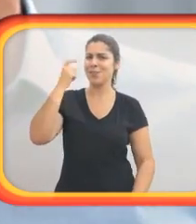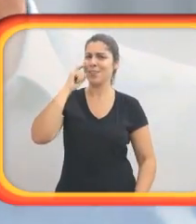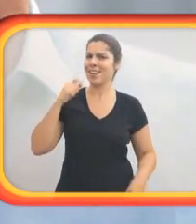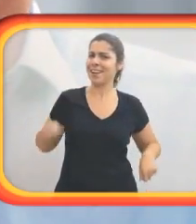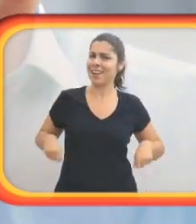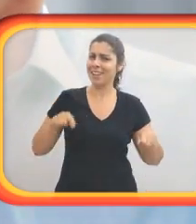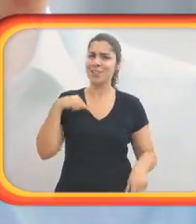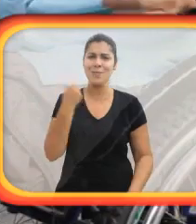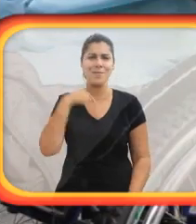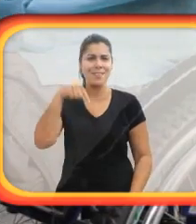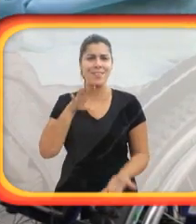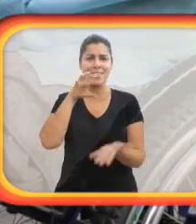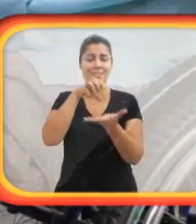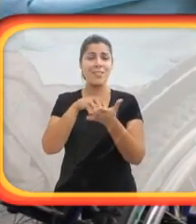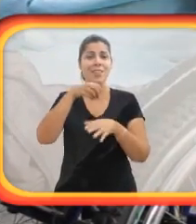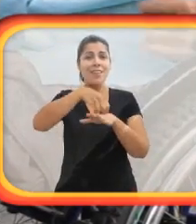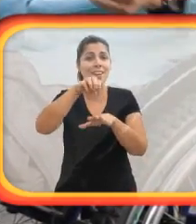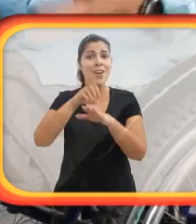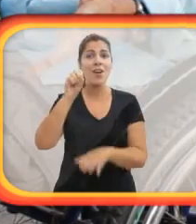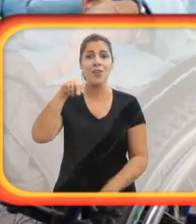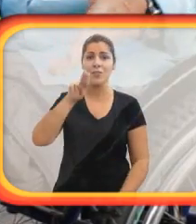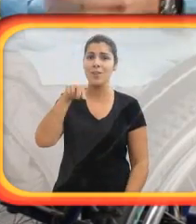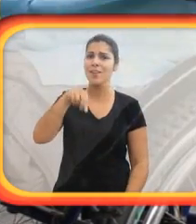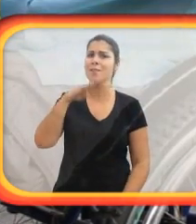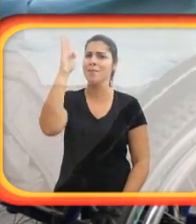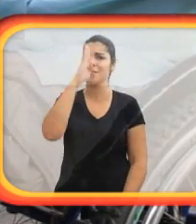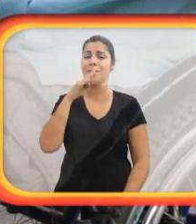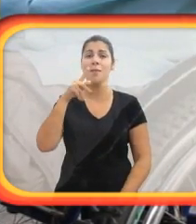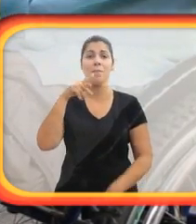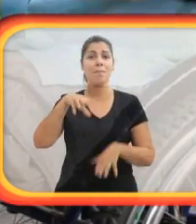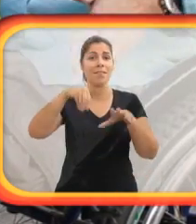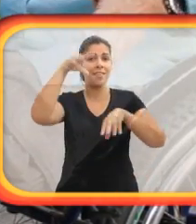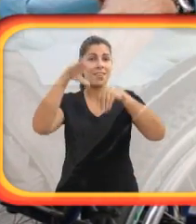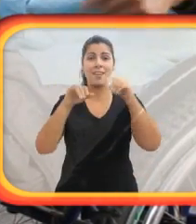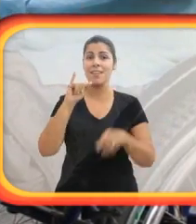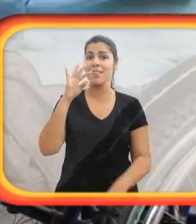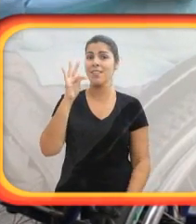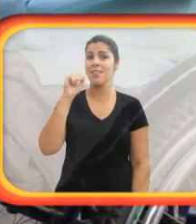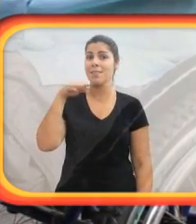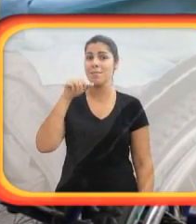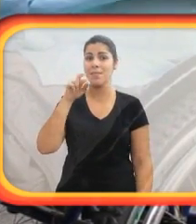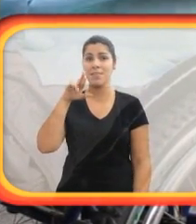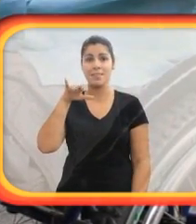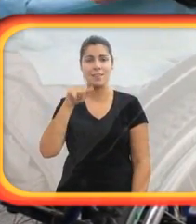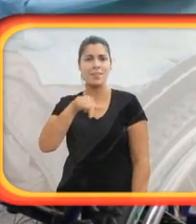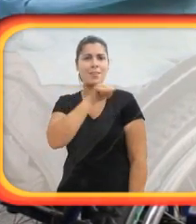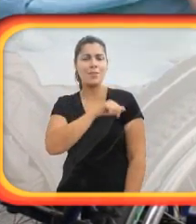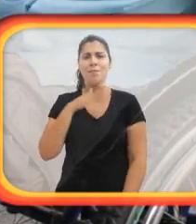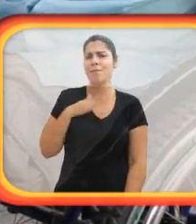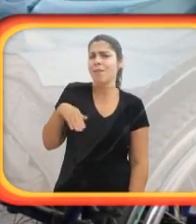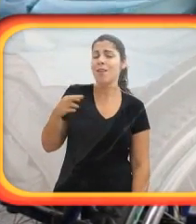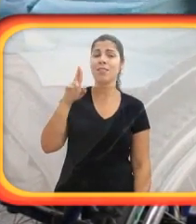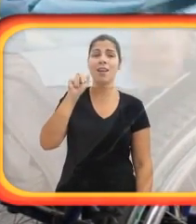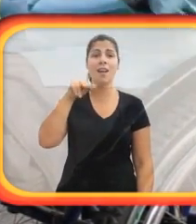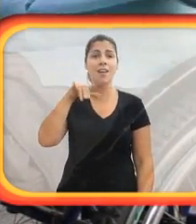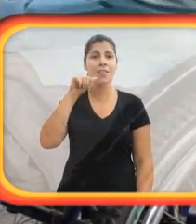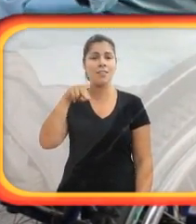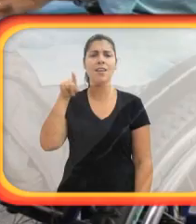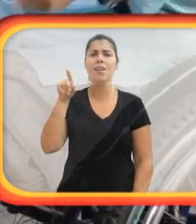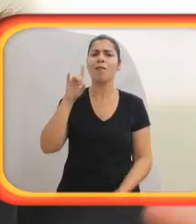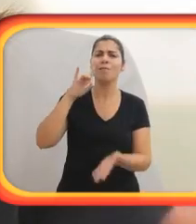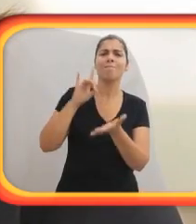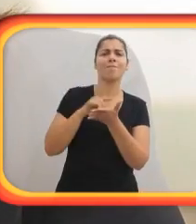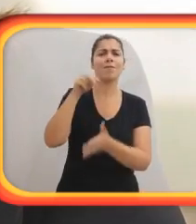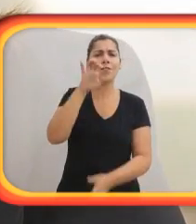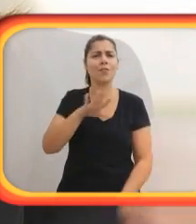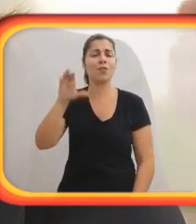Zé Luiz Pacheco Cadeirante. Estamos hoje no Centro de Informação da ONU para o Brasil, no Palácio do Itamaraty, no Rio de Janeiro. Ao meu